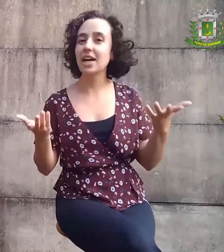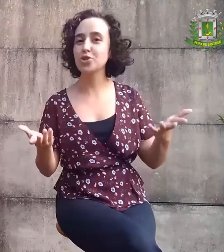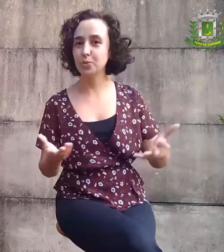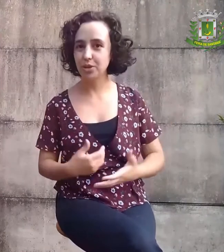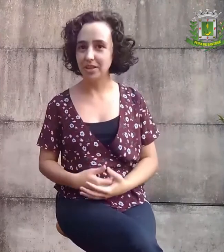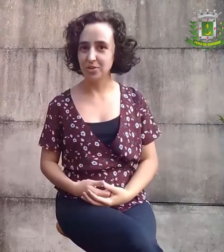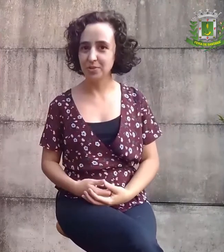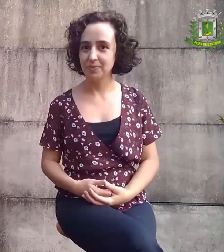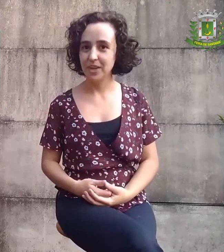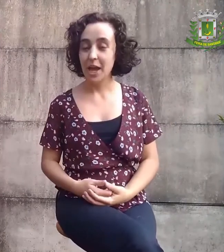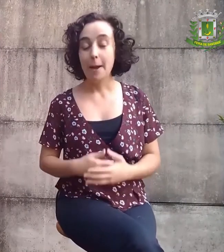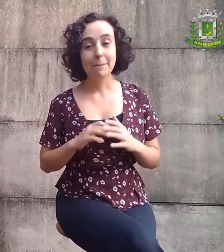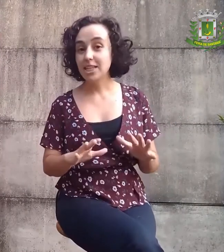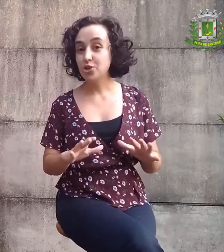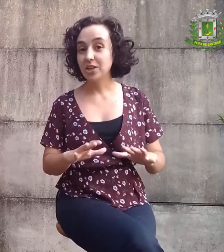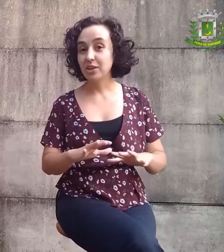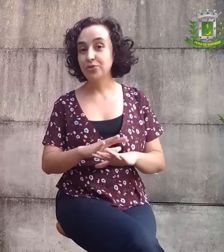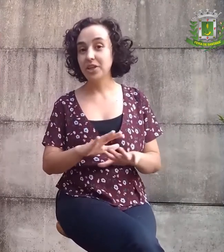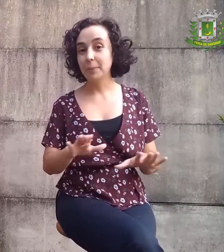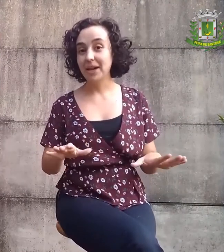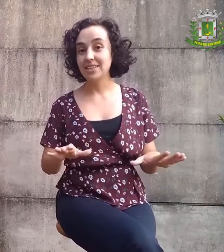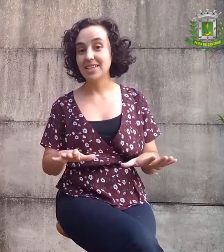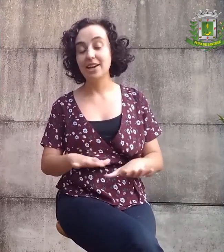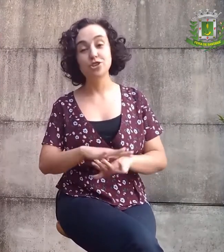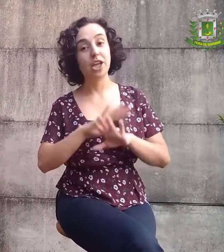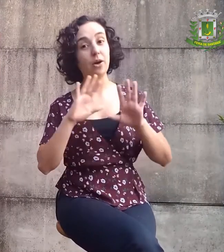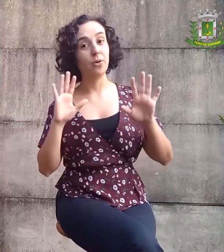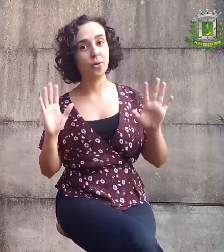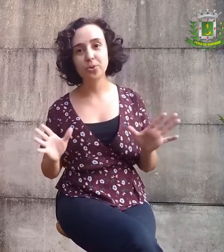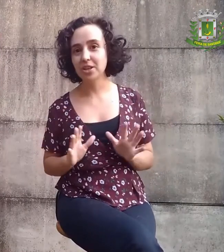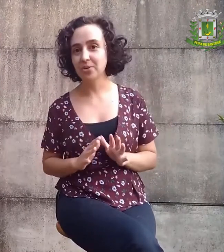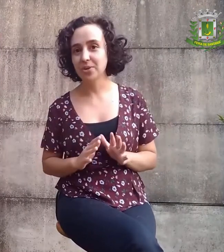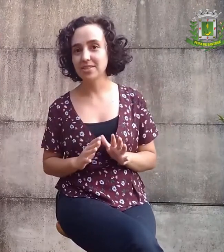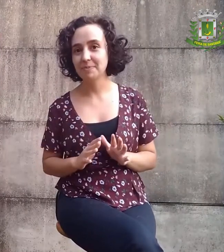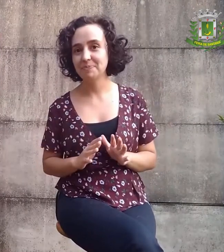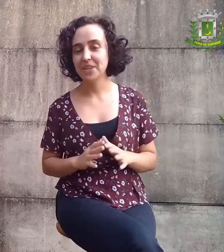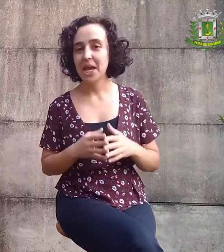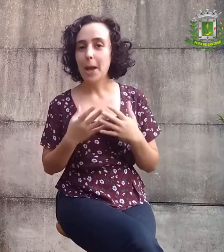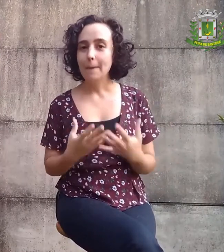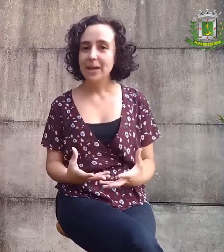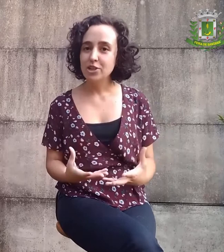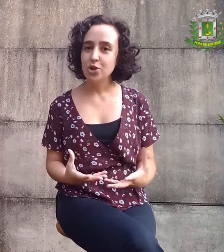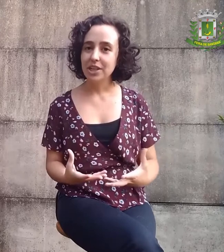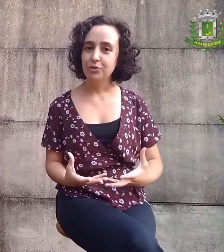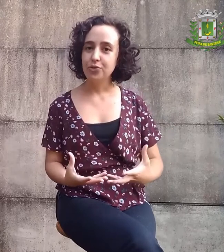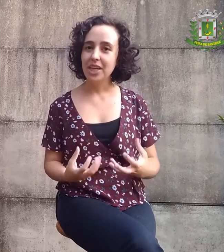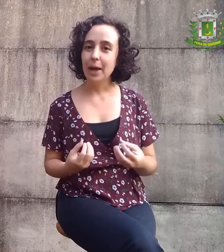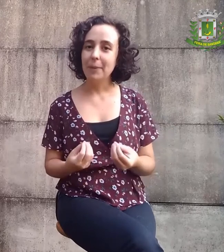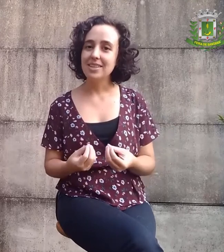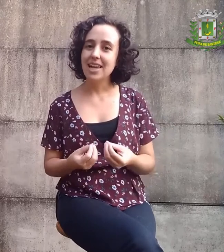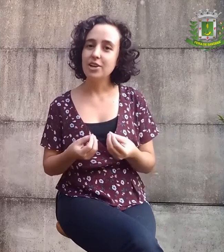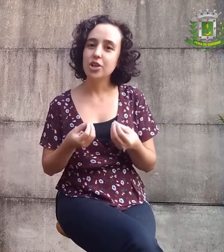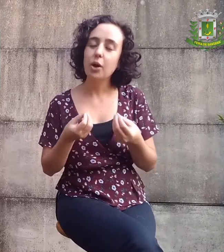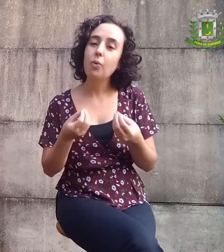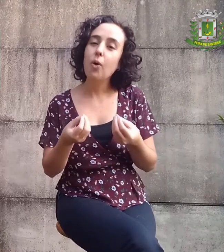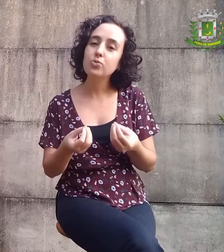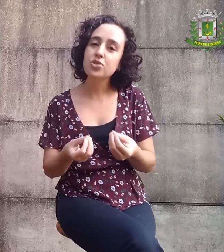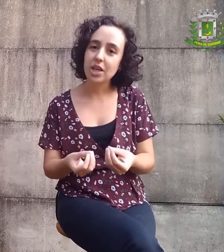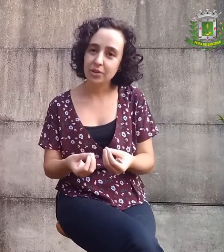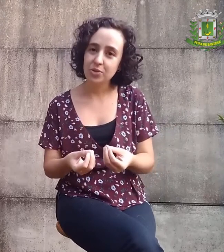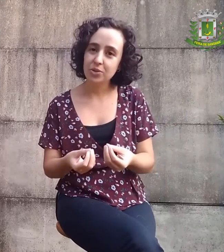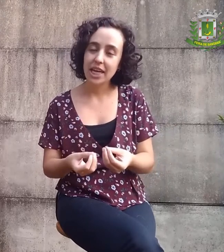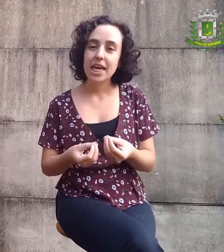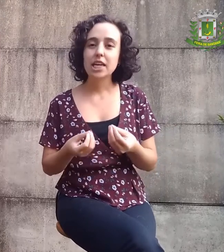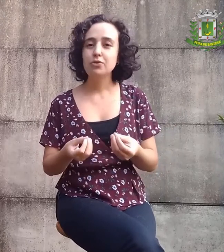lugar que elas acham bonito. Mas em geografia, a paisagem é outra coisa. Para a geografia, a paisagem é um